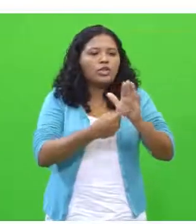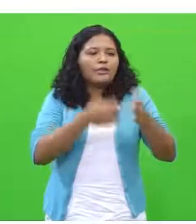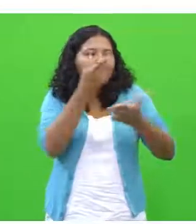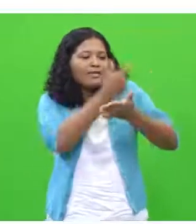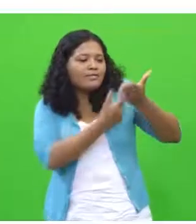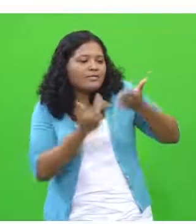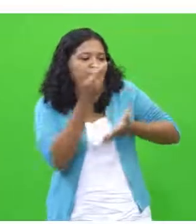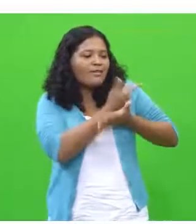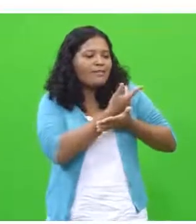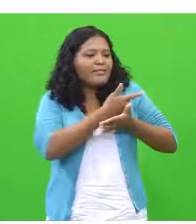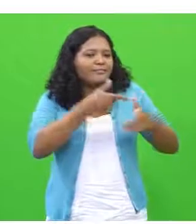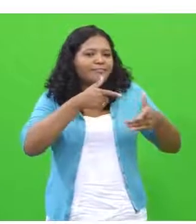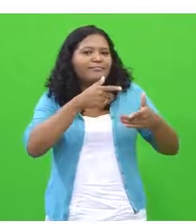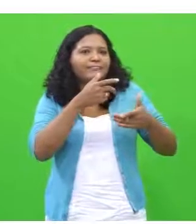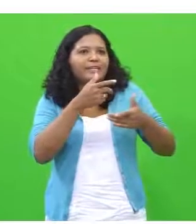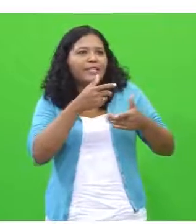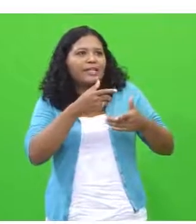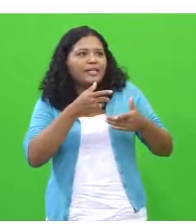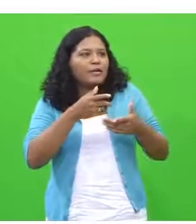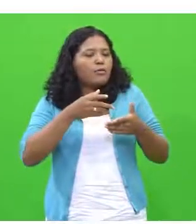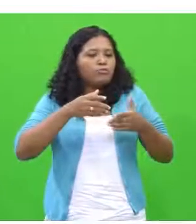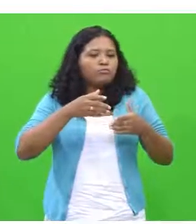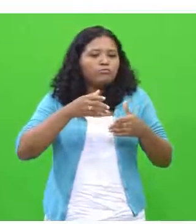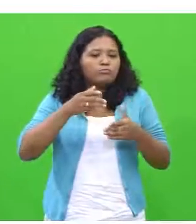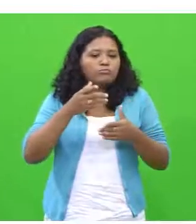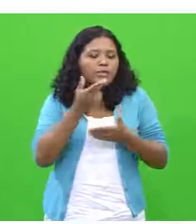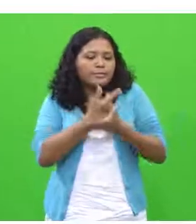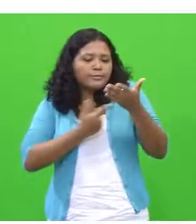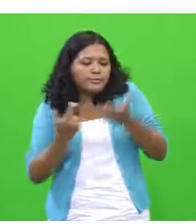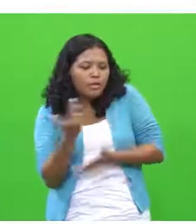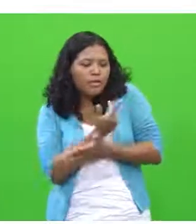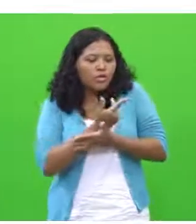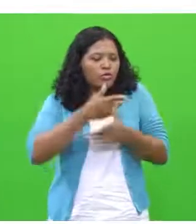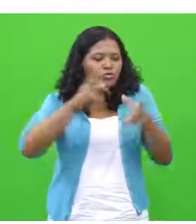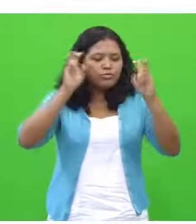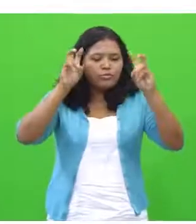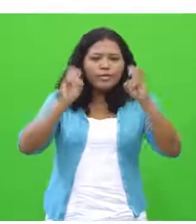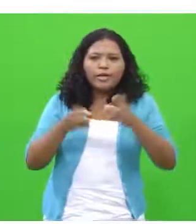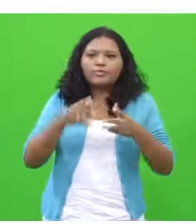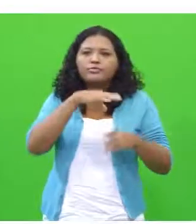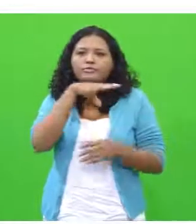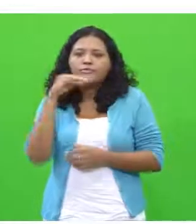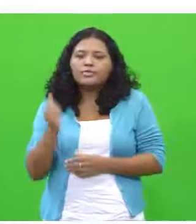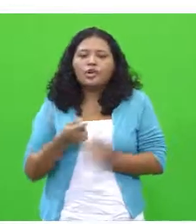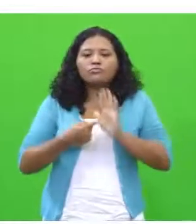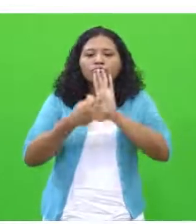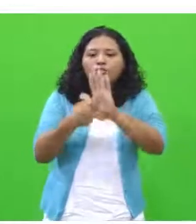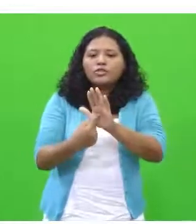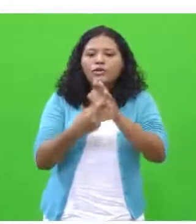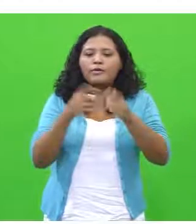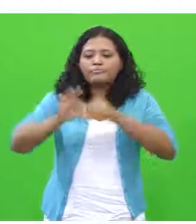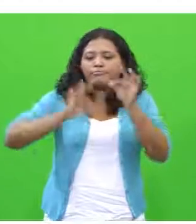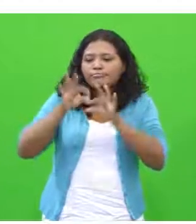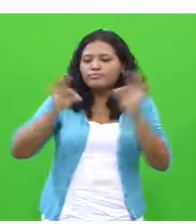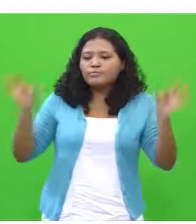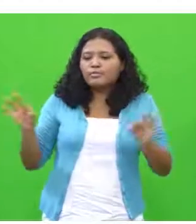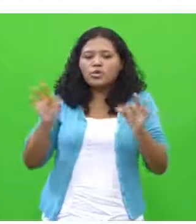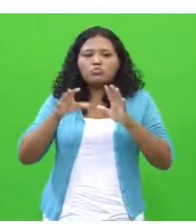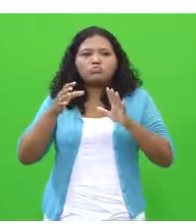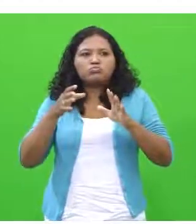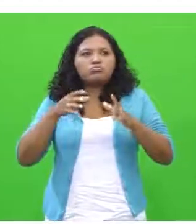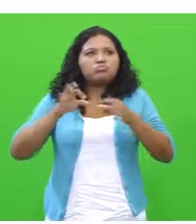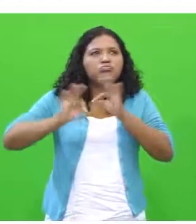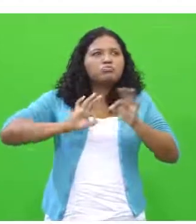linguagem infantil, trilhas sonoras com temas infantis, oferta de prêmios, brindes ou artigos